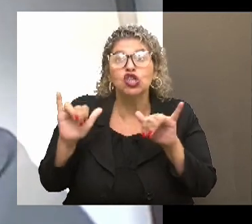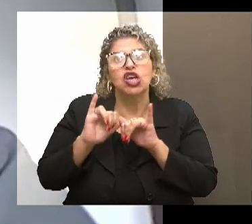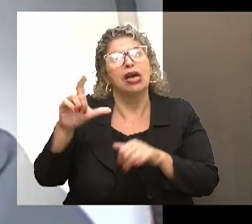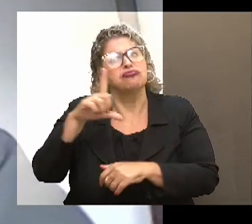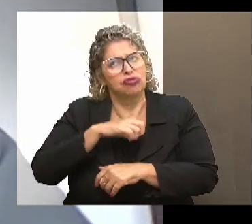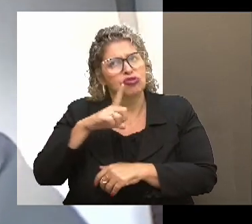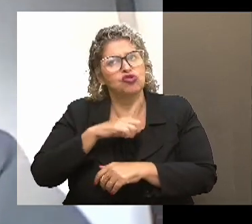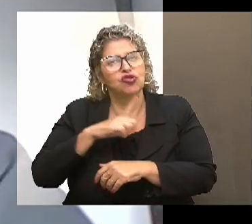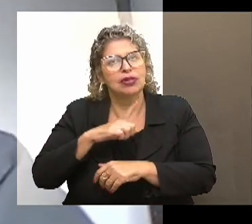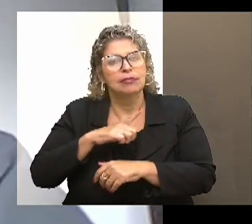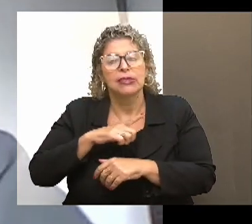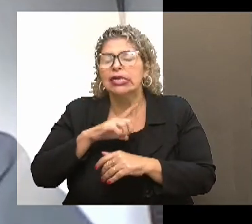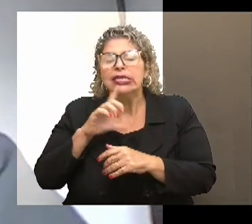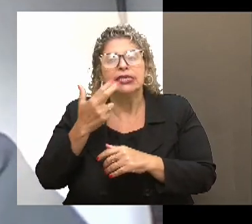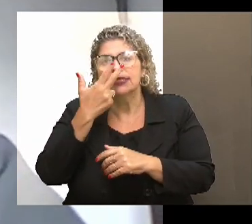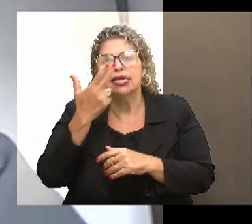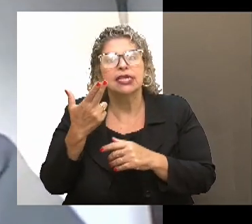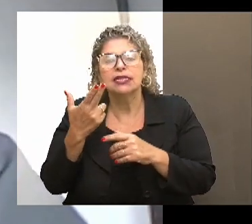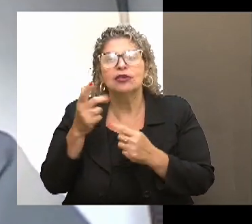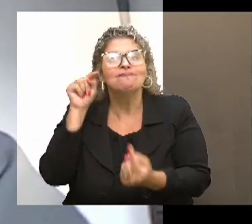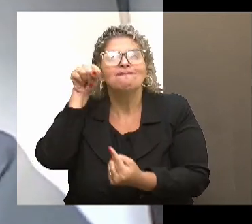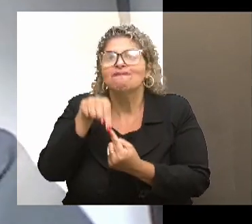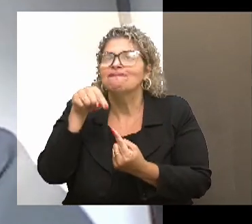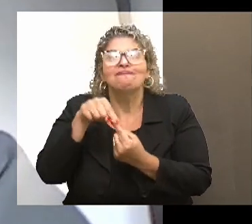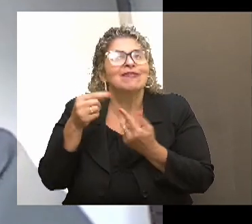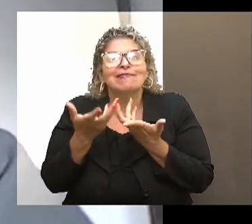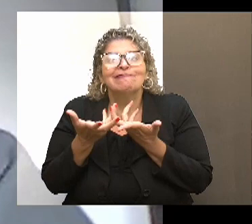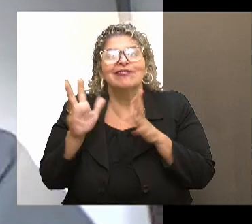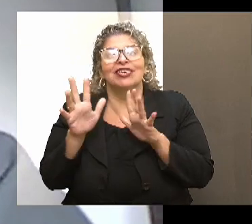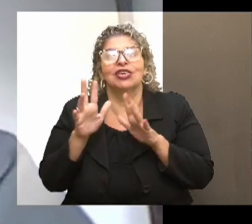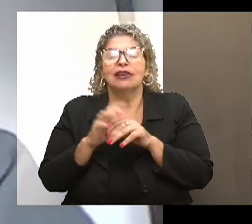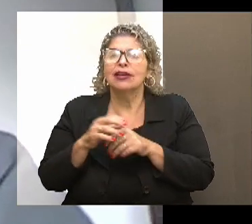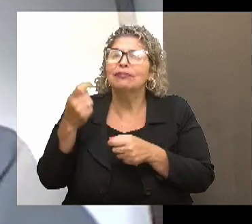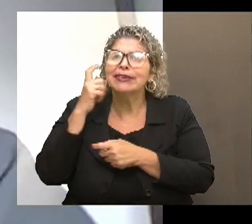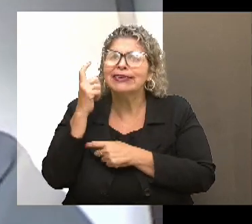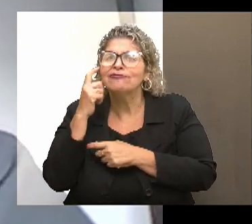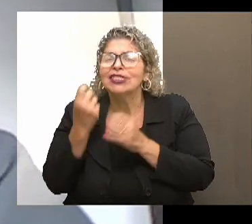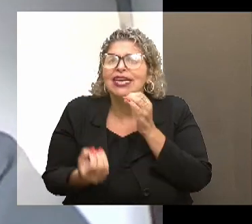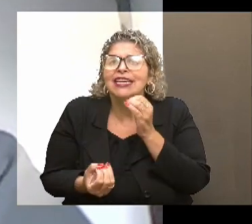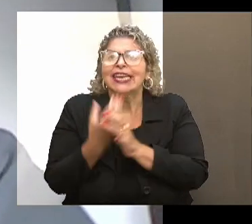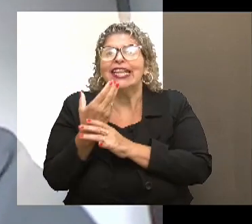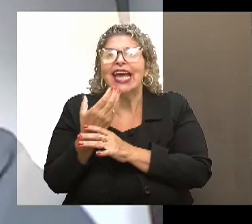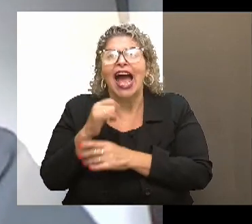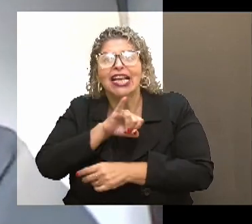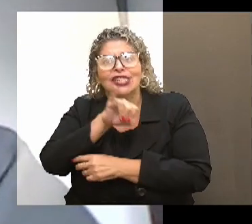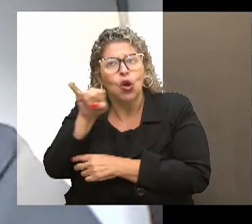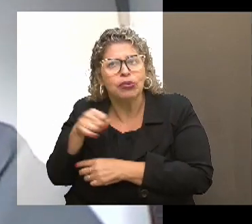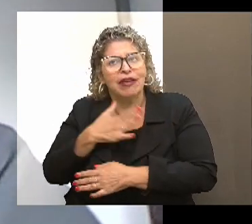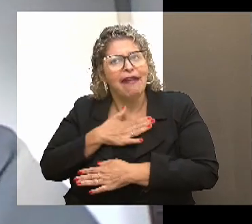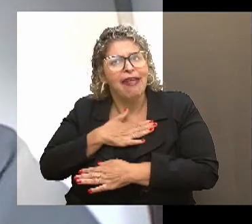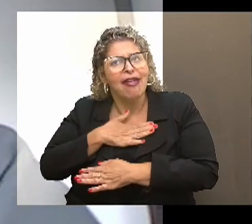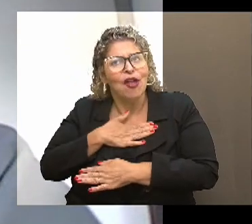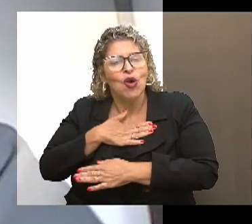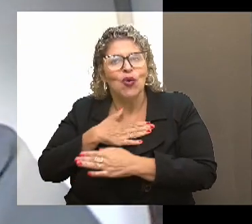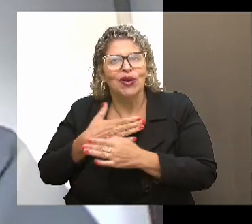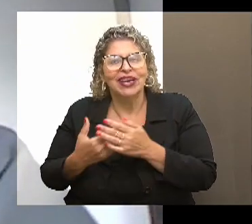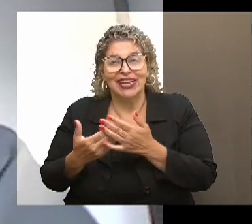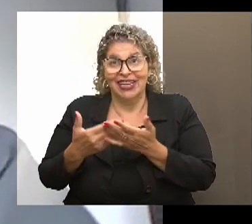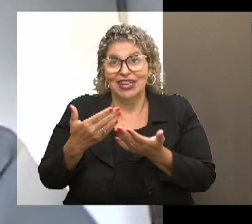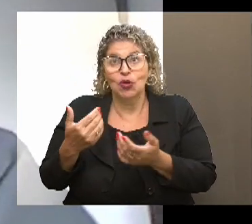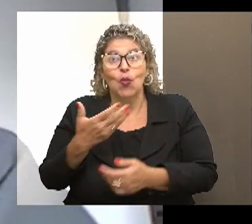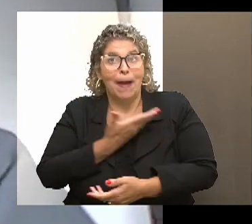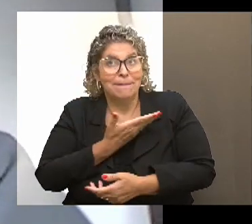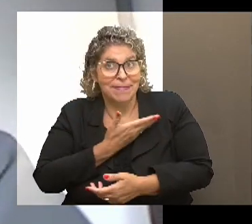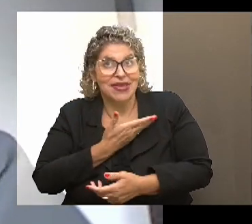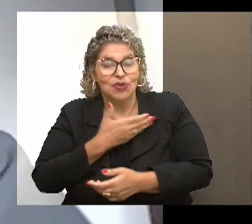existiam, mas acabavam não se encaixando exatamente com o que eu queria. E aí, eu me dei conta que eu teria que criar essa própria oportunidade. Ela nasce com um amigo meu, que é